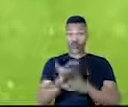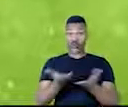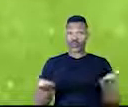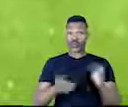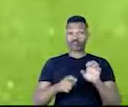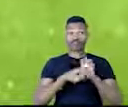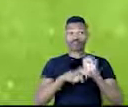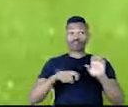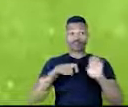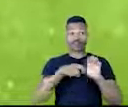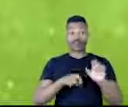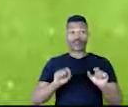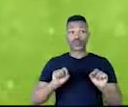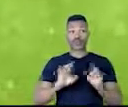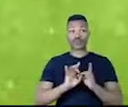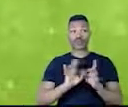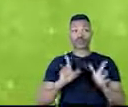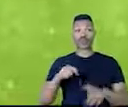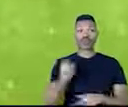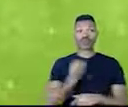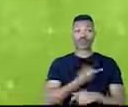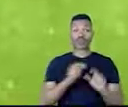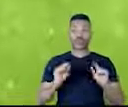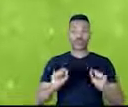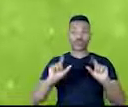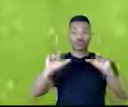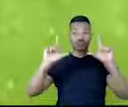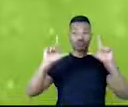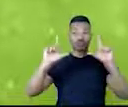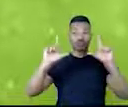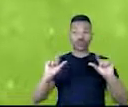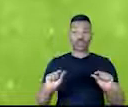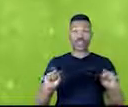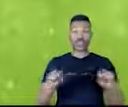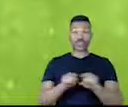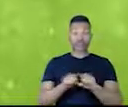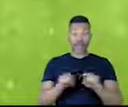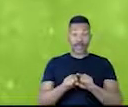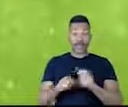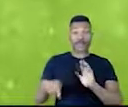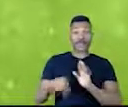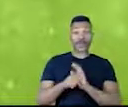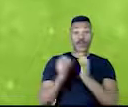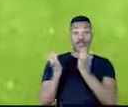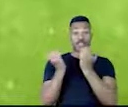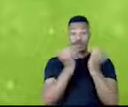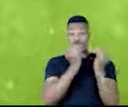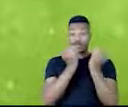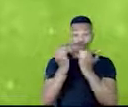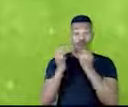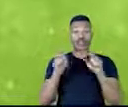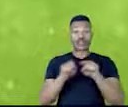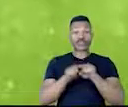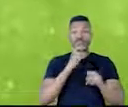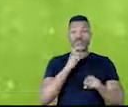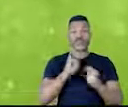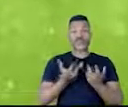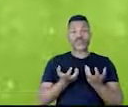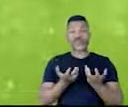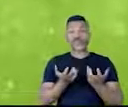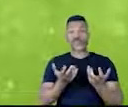vão permitir que a gente reduza a adubação nitrogenada também no milho e também nas pastagens, o que vai ser um avanço